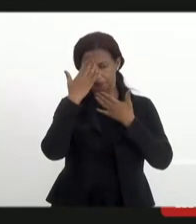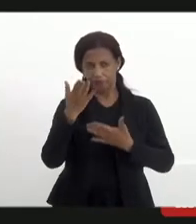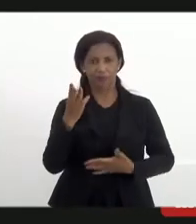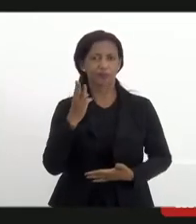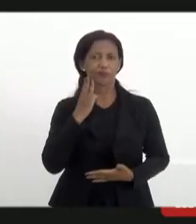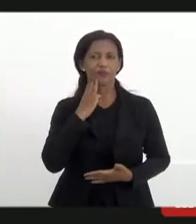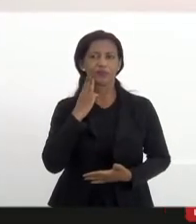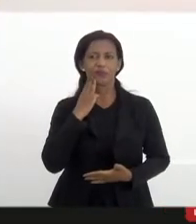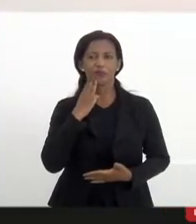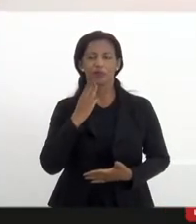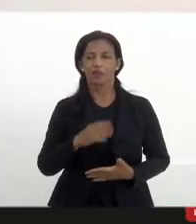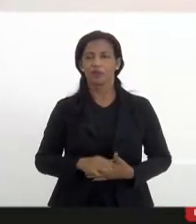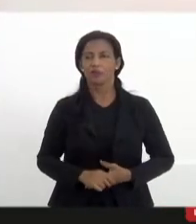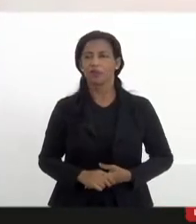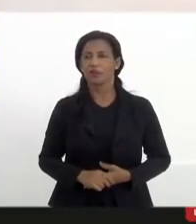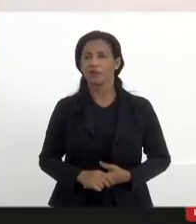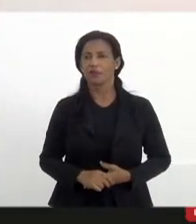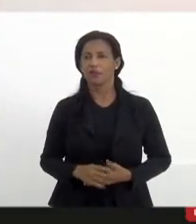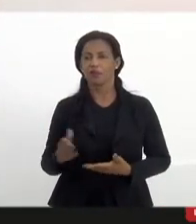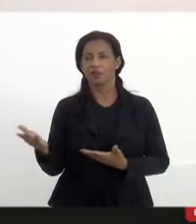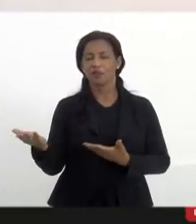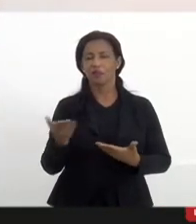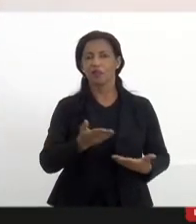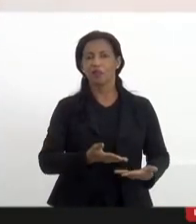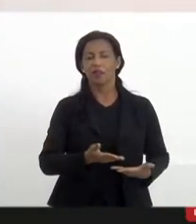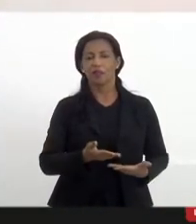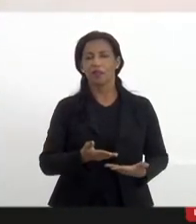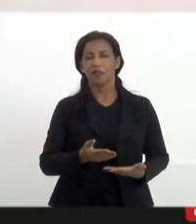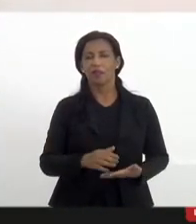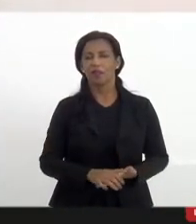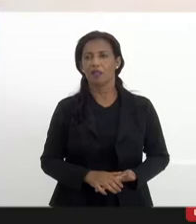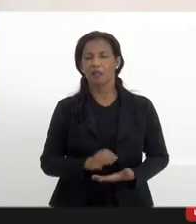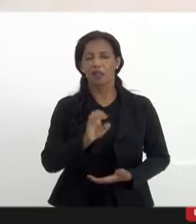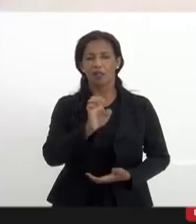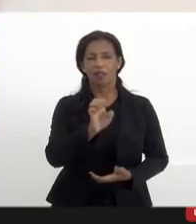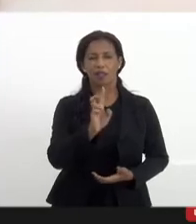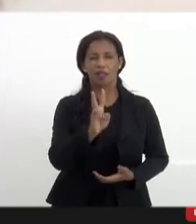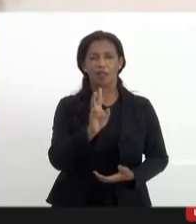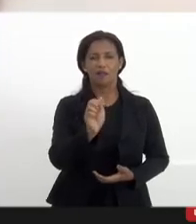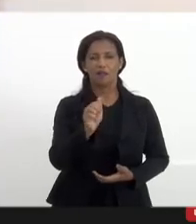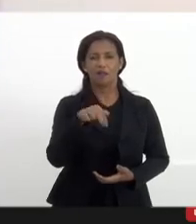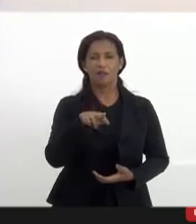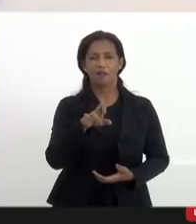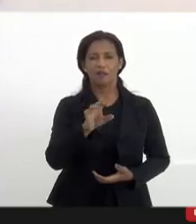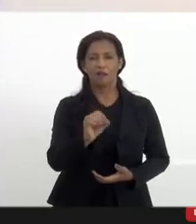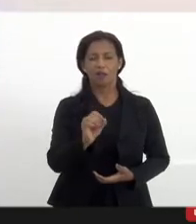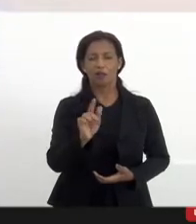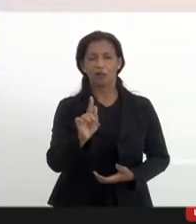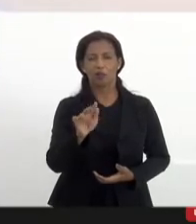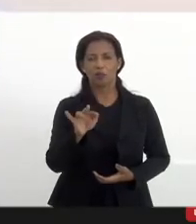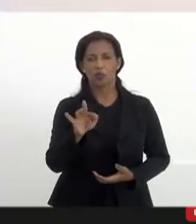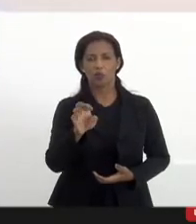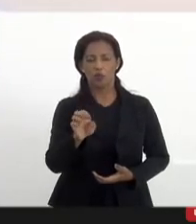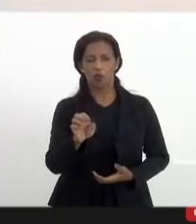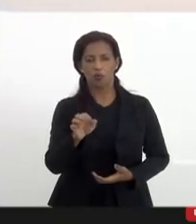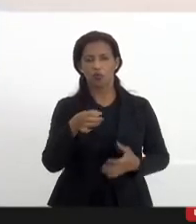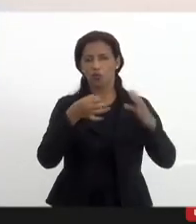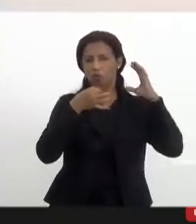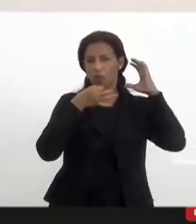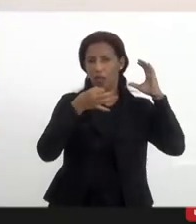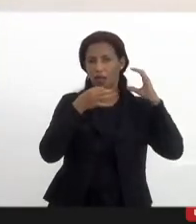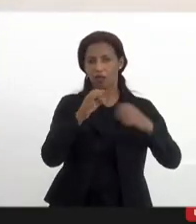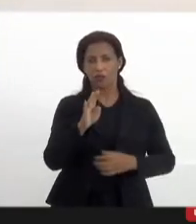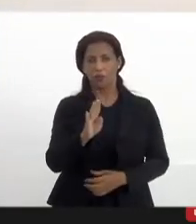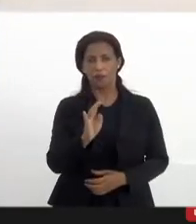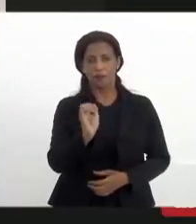Carneiro então passo aqui a palavra para Evandro Gomes da Rádio Bicuda Evandro você tem três